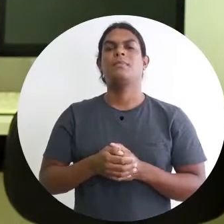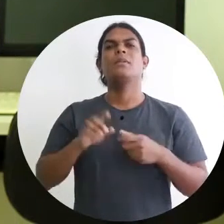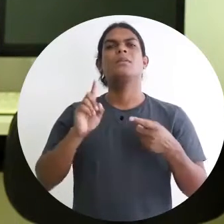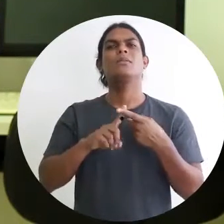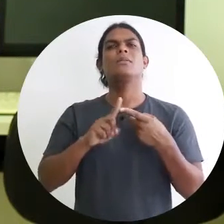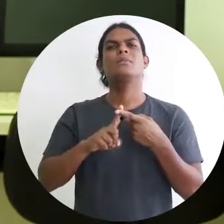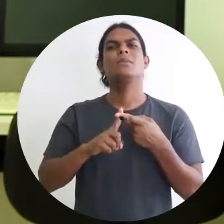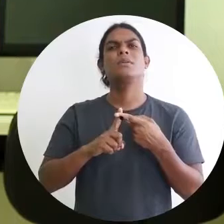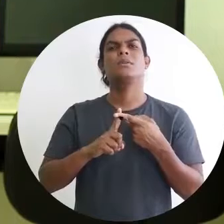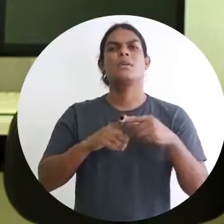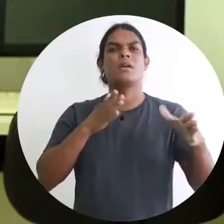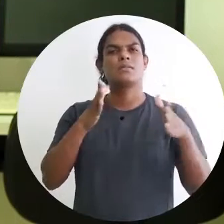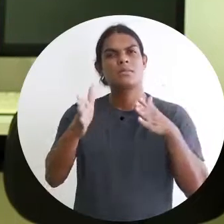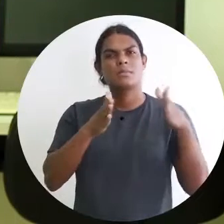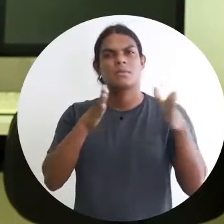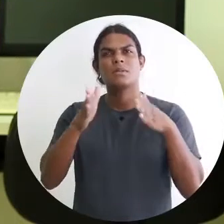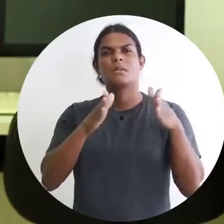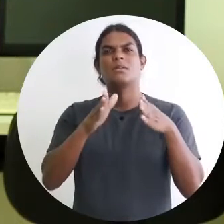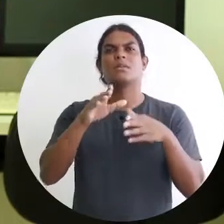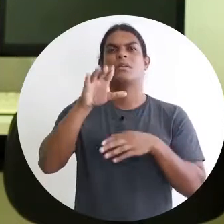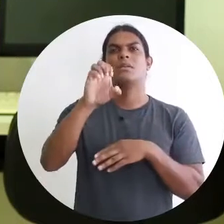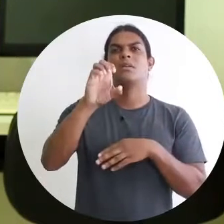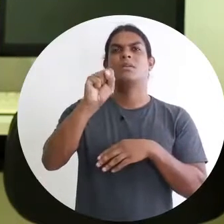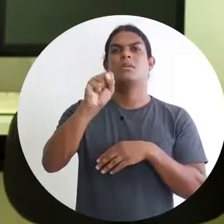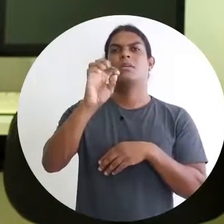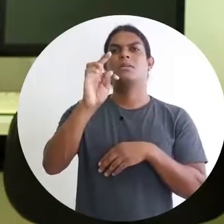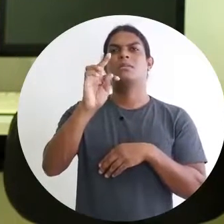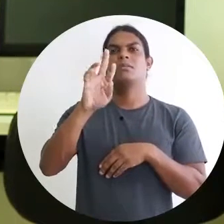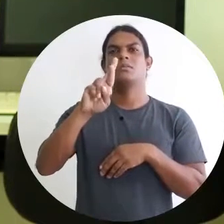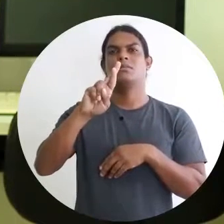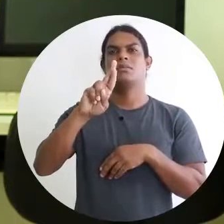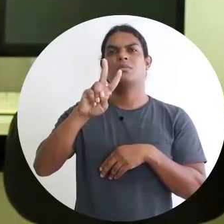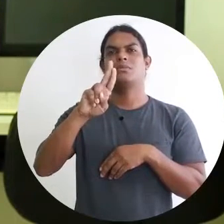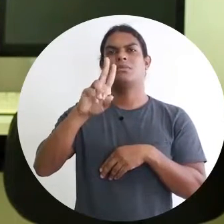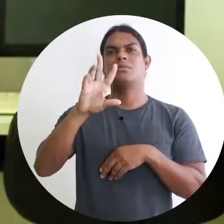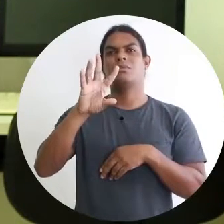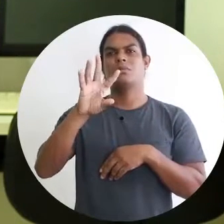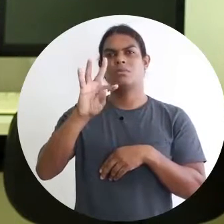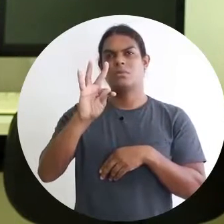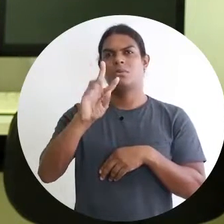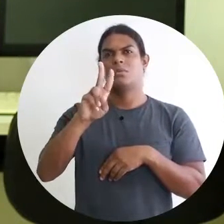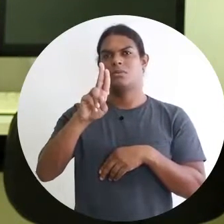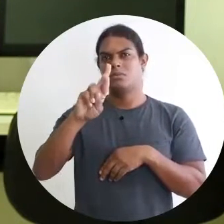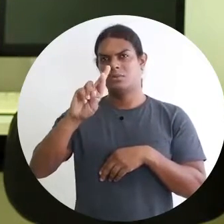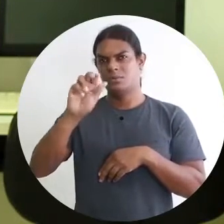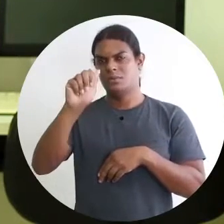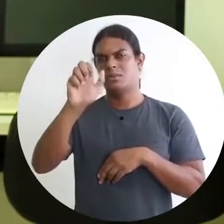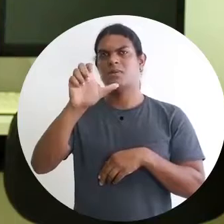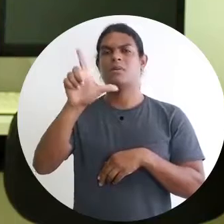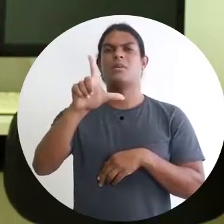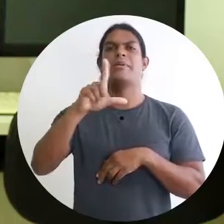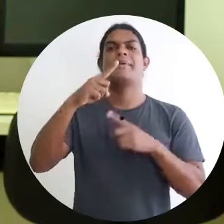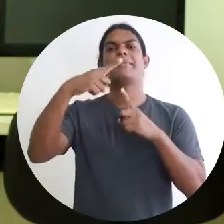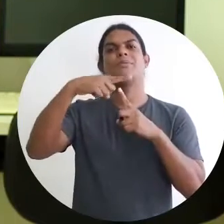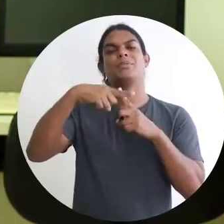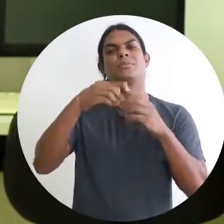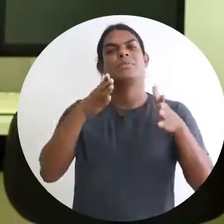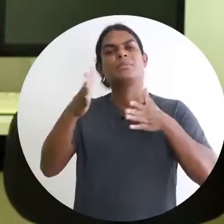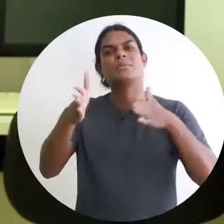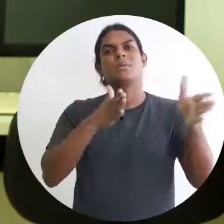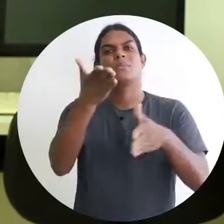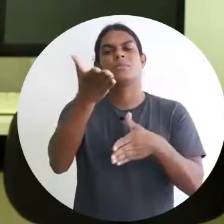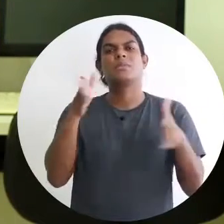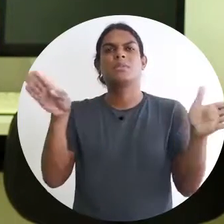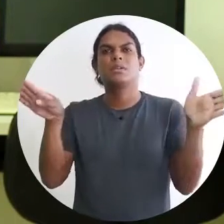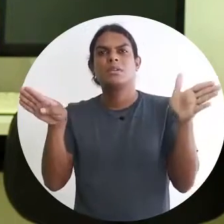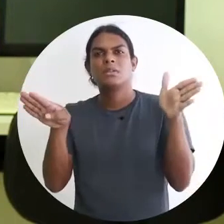da acessibilidade estrutural, comunicacional e informacional. A acessibilidade estrutural é aquela acessibilidade que, por exemplo, quando você chega em um